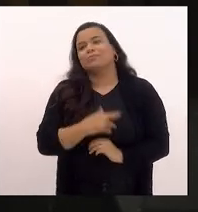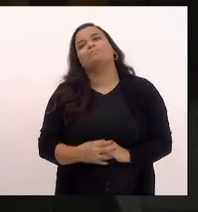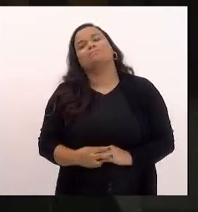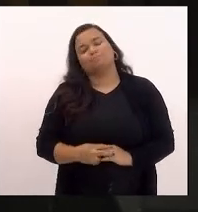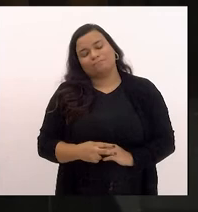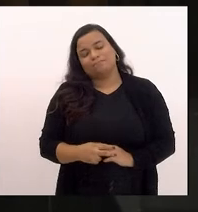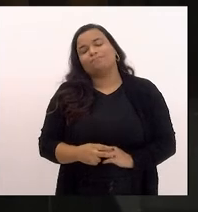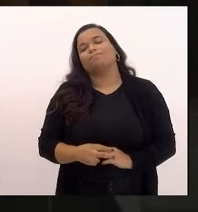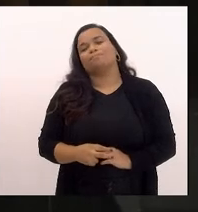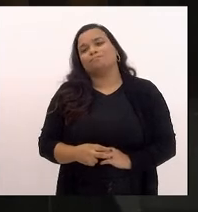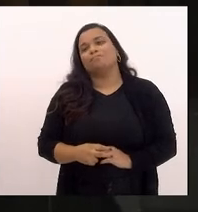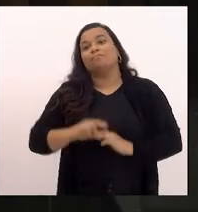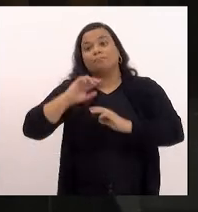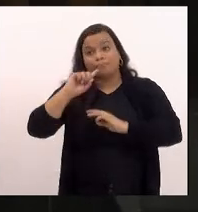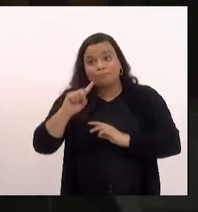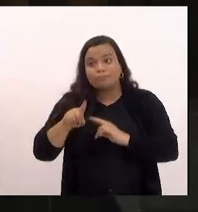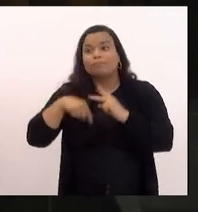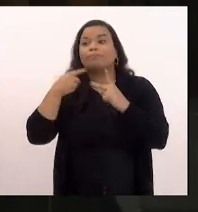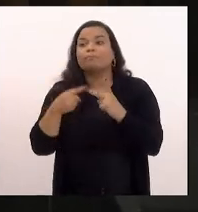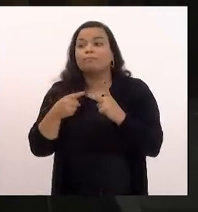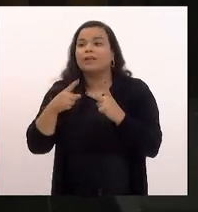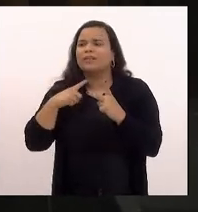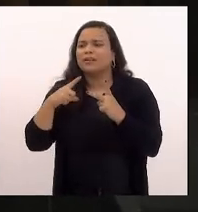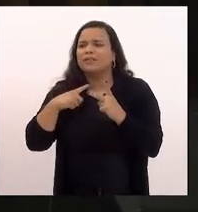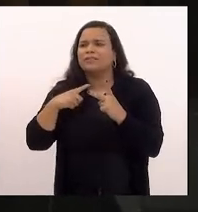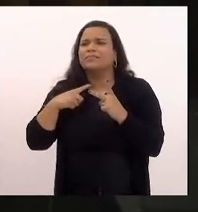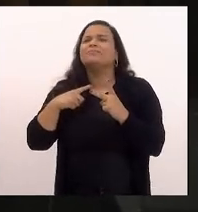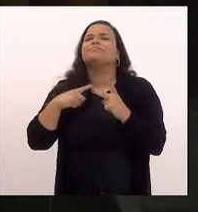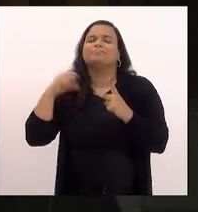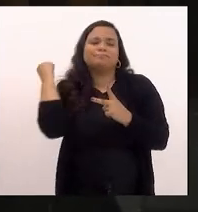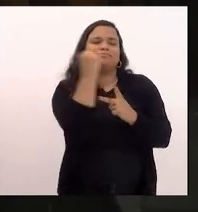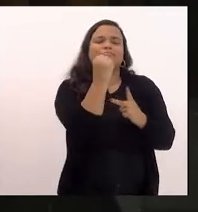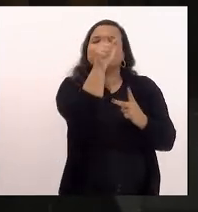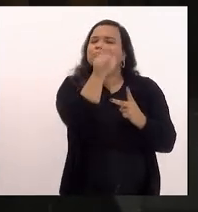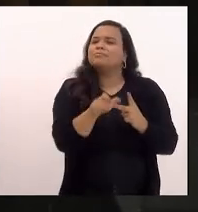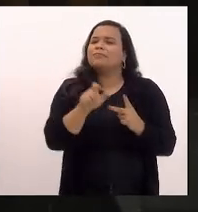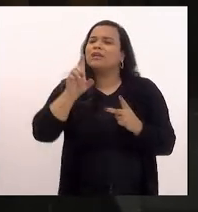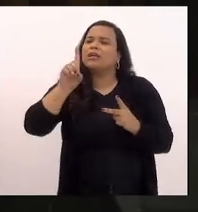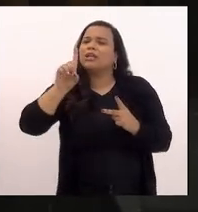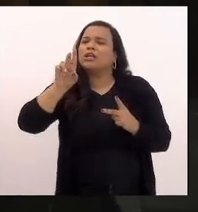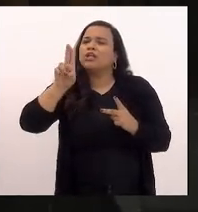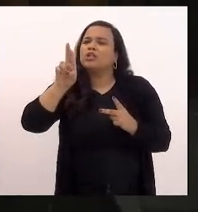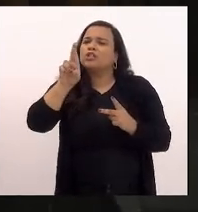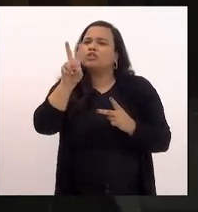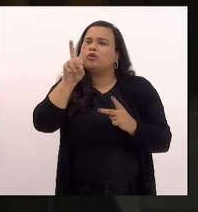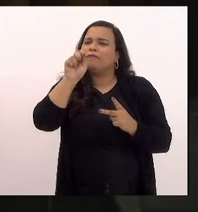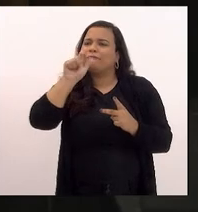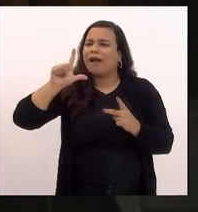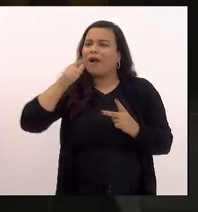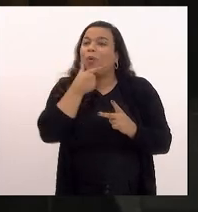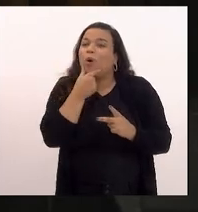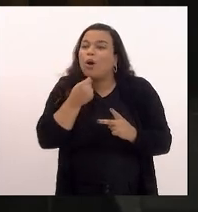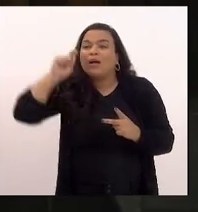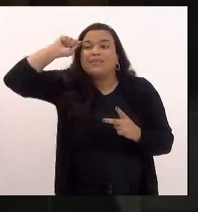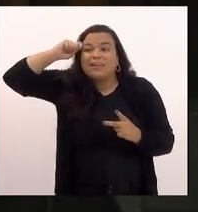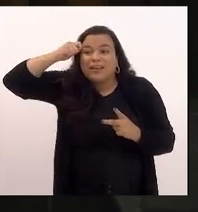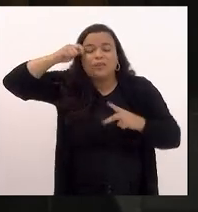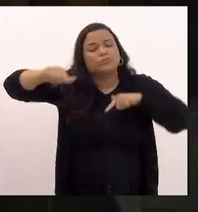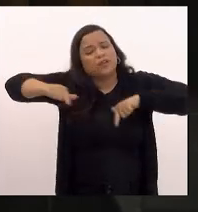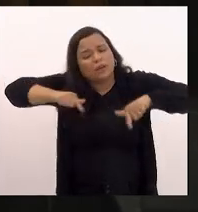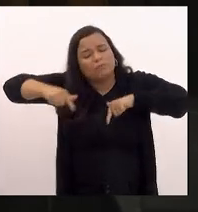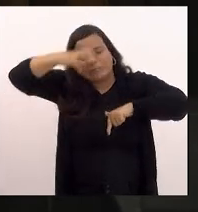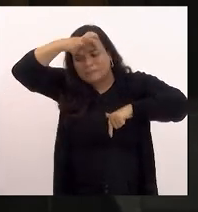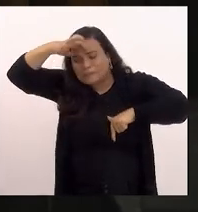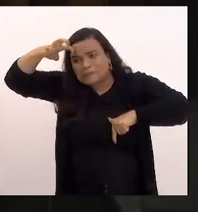na sequência a gente teve o assassinato do Durval um homem negro trabalhador que chegava na